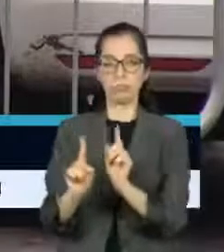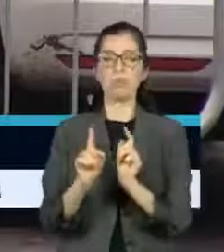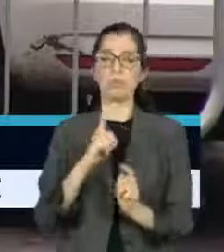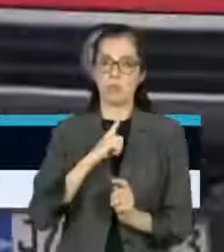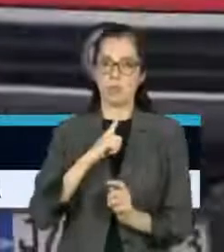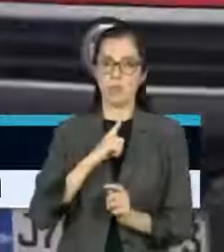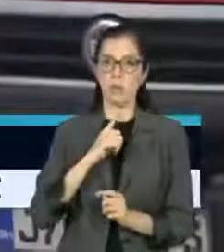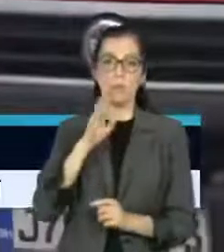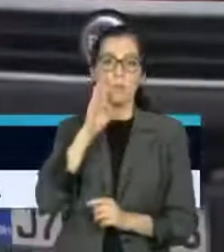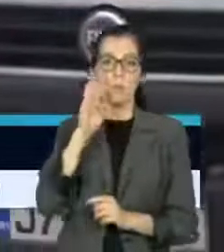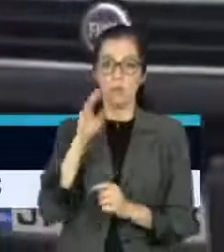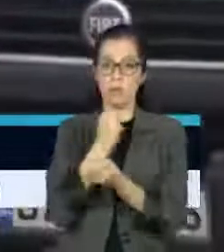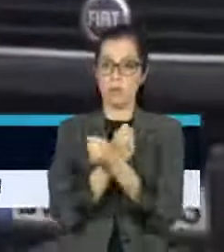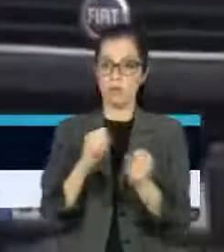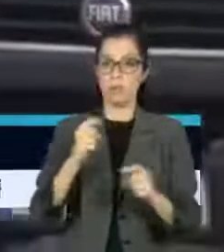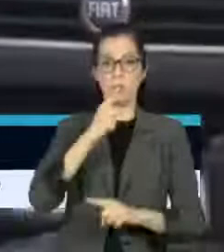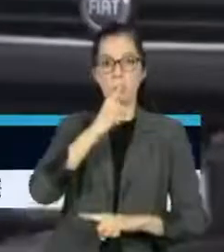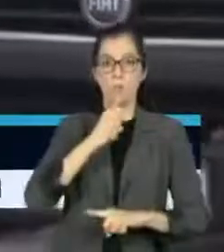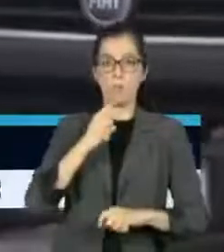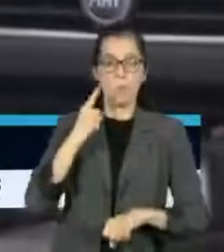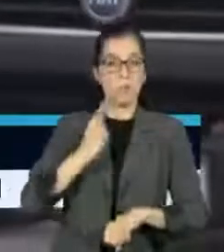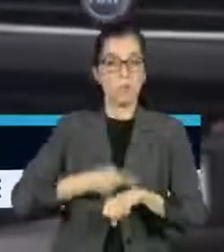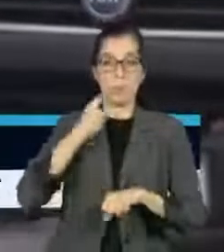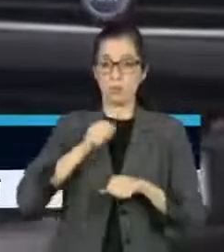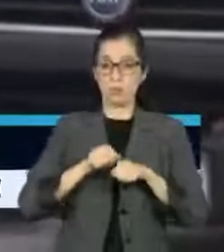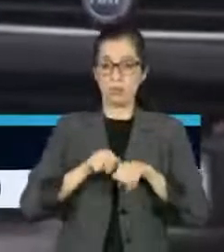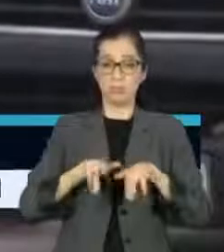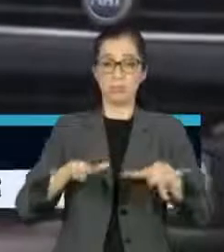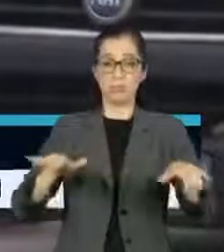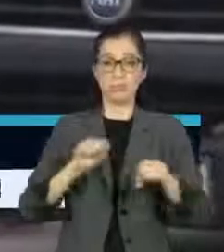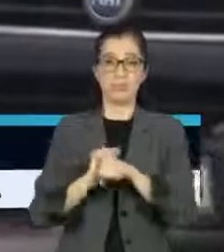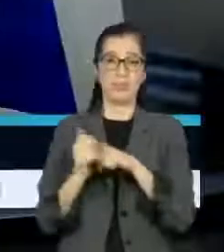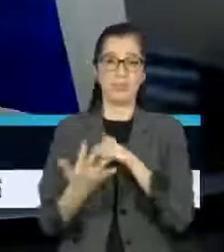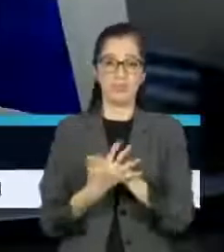-19, os hospitais do país já estão sobrecarregados.